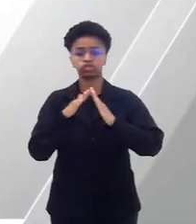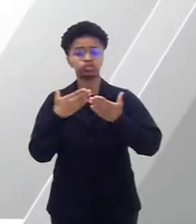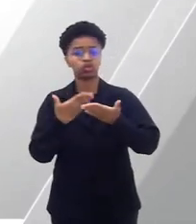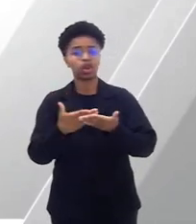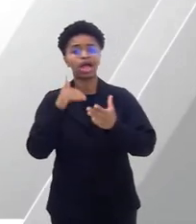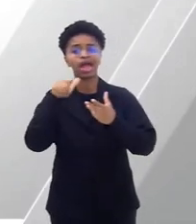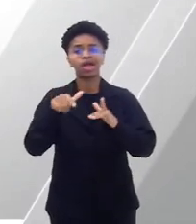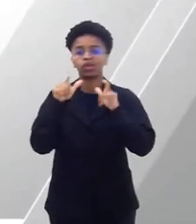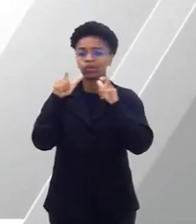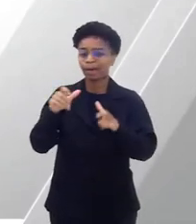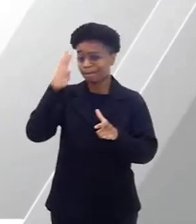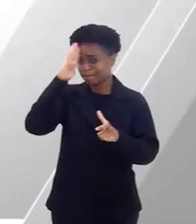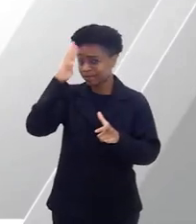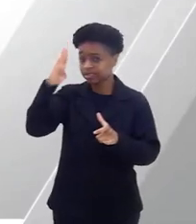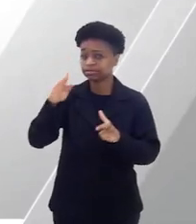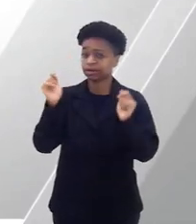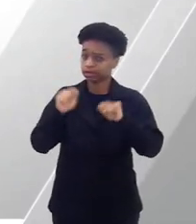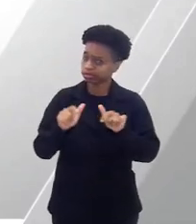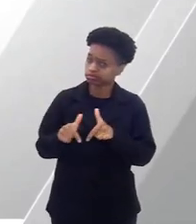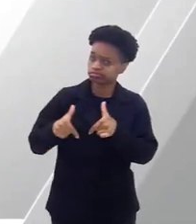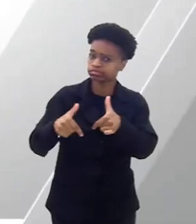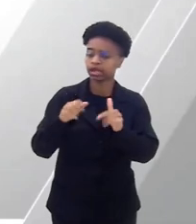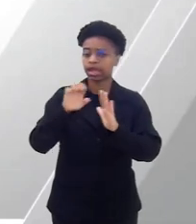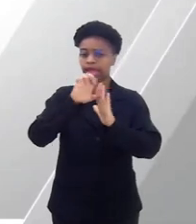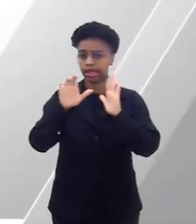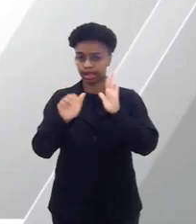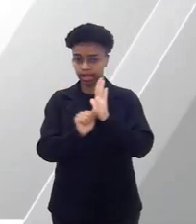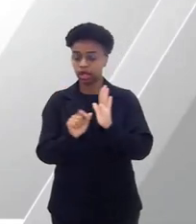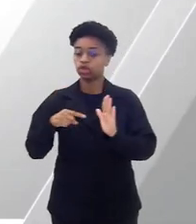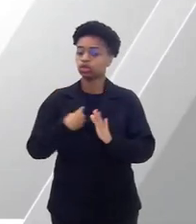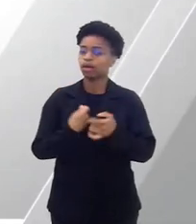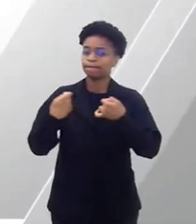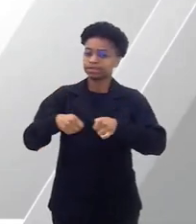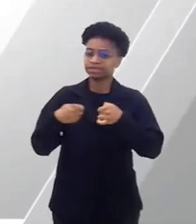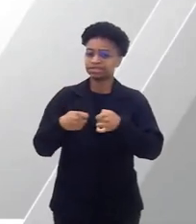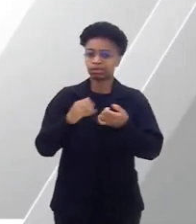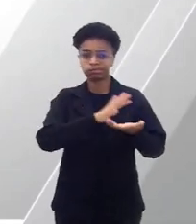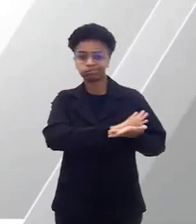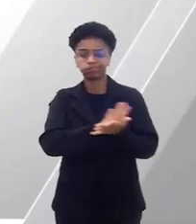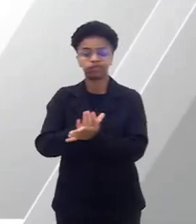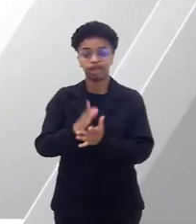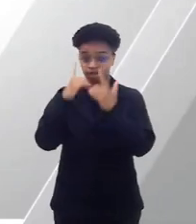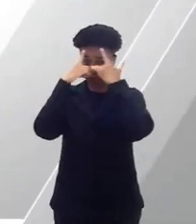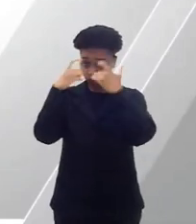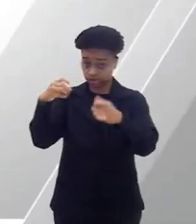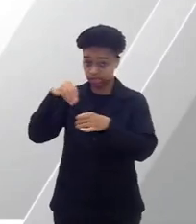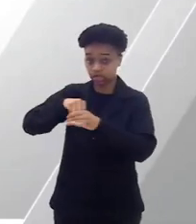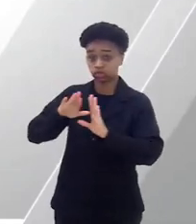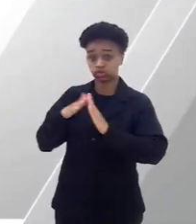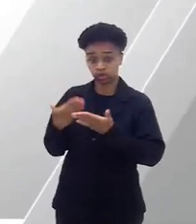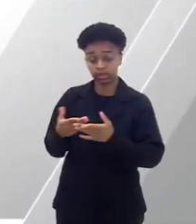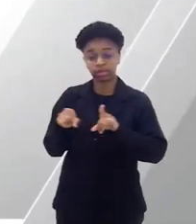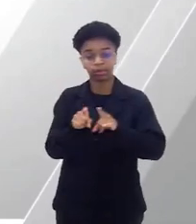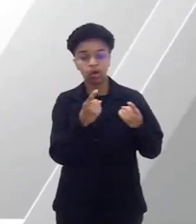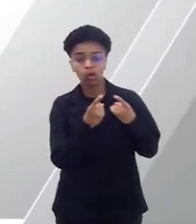porta de entrada do ECA. Precisamos combater a violência nas escolas e a violência contra as escolas. Só